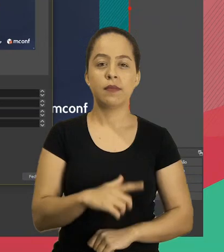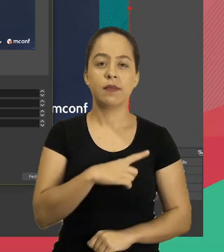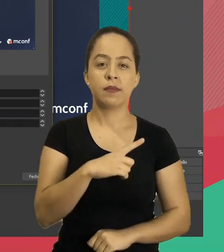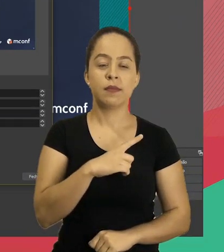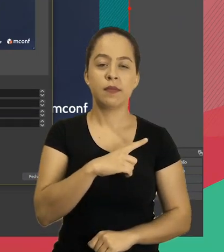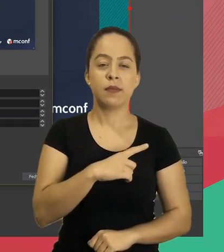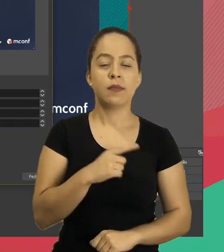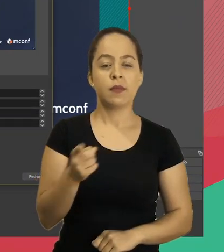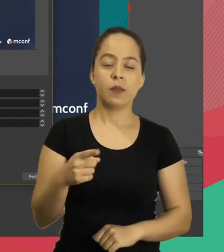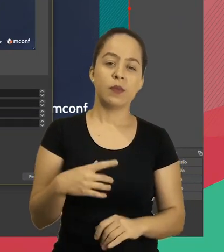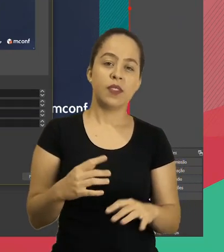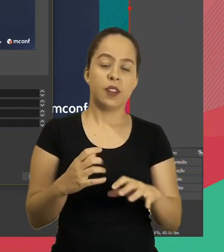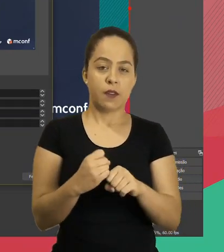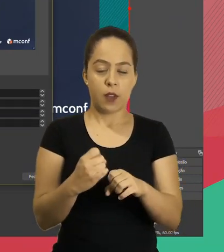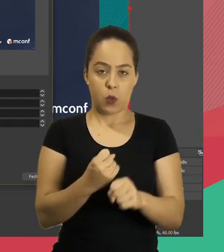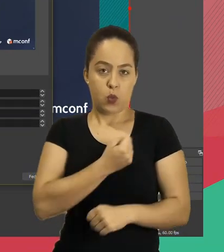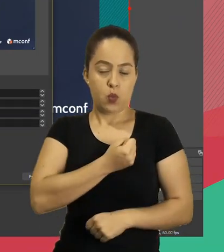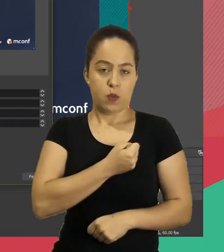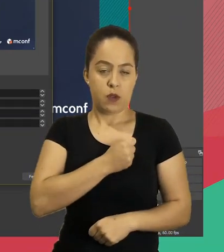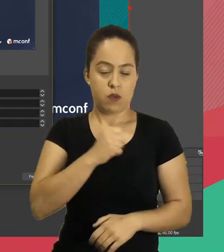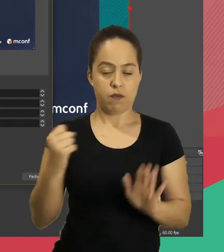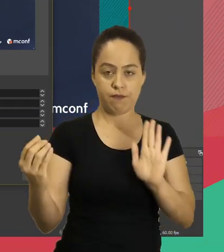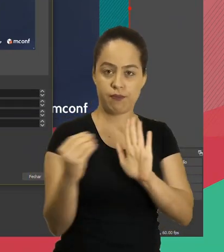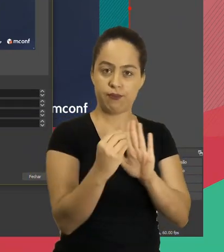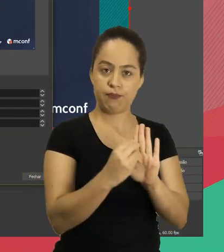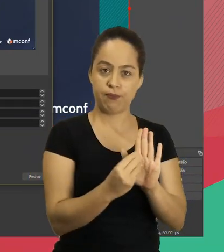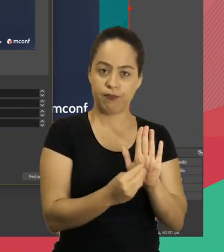Vou botar aqui um valor na esquerda.